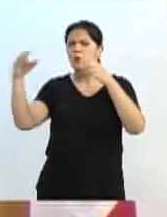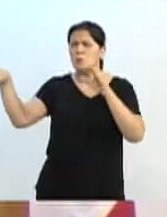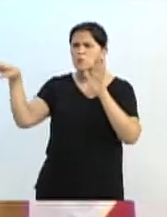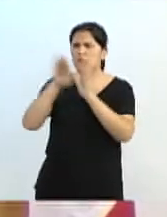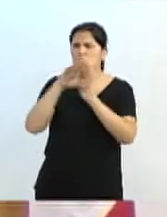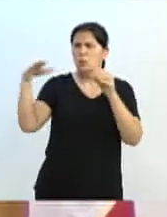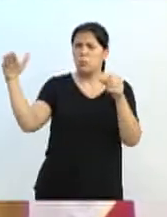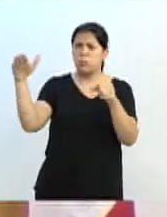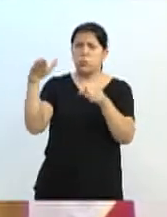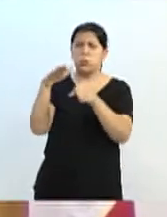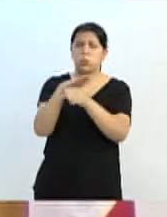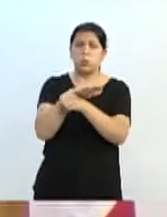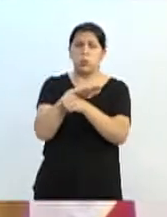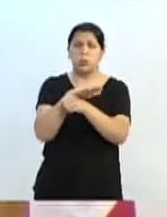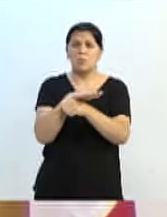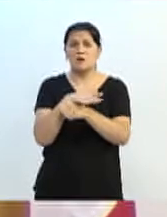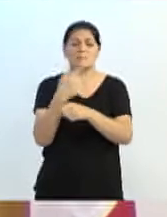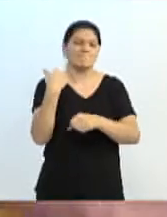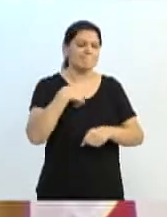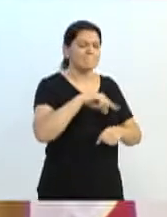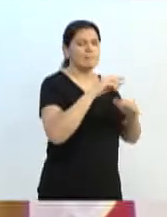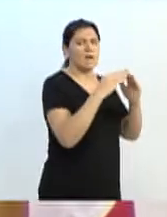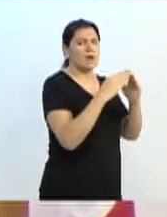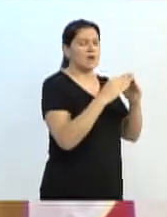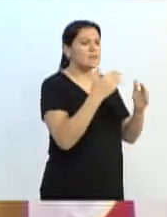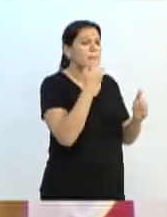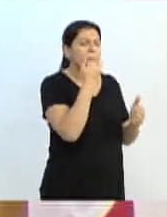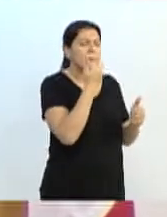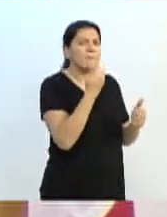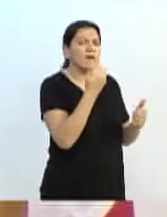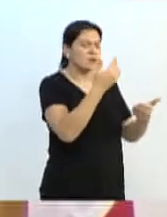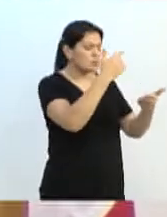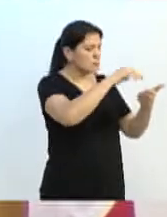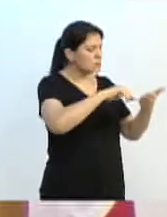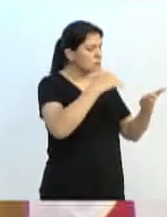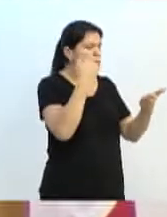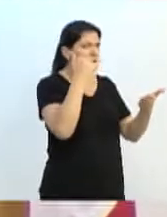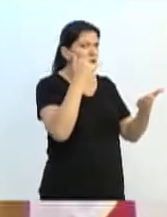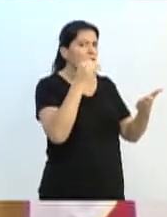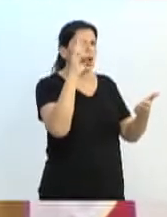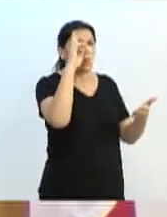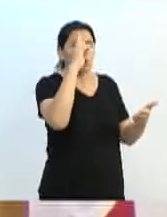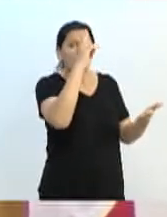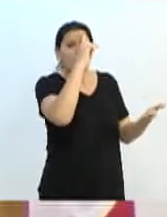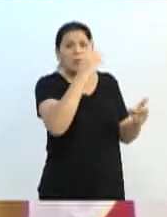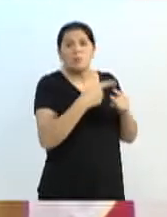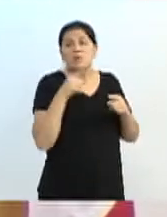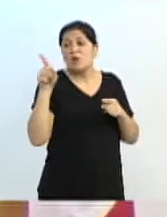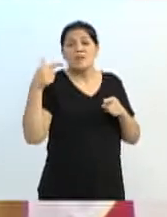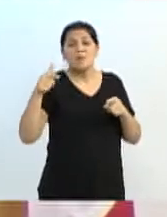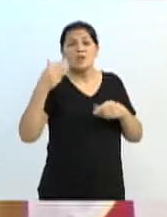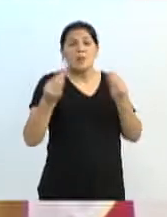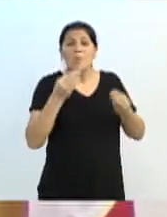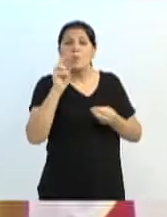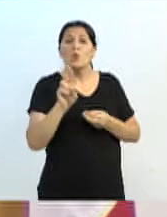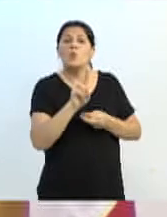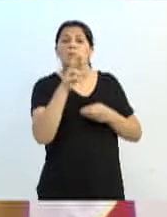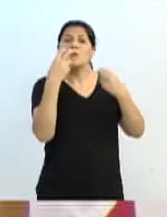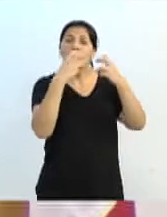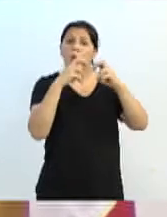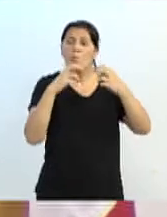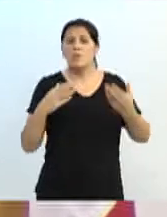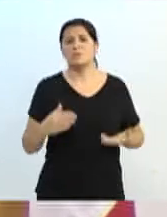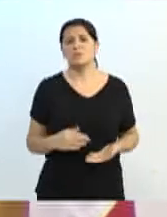vereadora Cristiane. Por quê? Porque o ônibus está lotado. Se eles querem mais público, se eles querem mais demanda, que